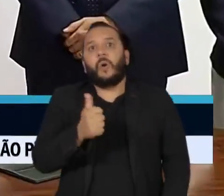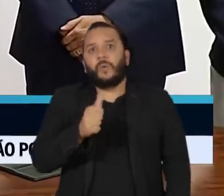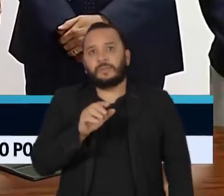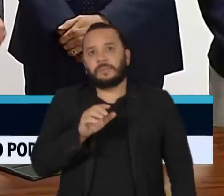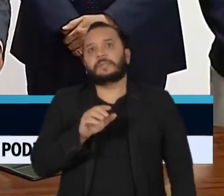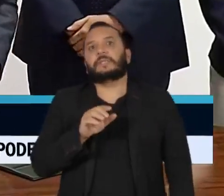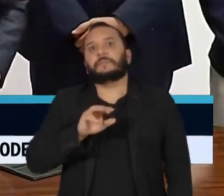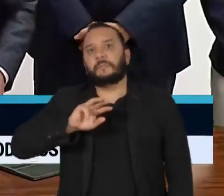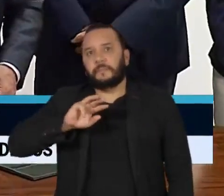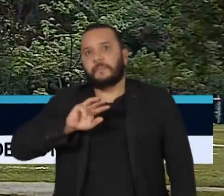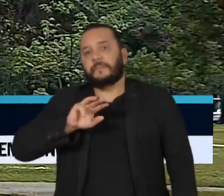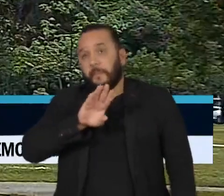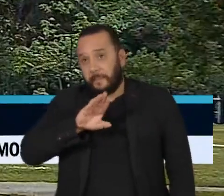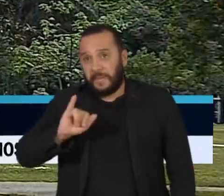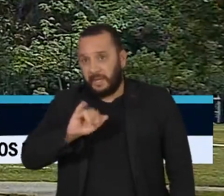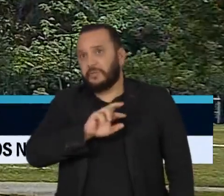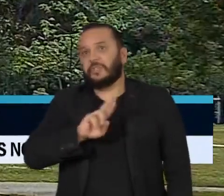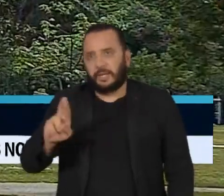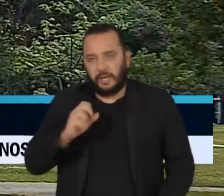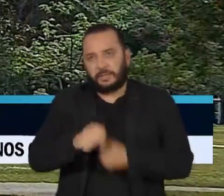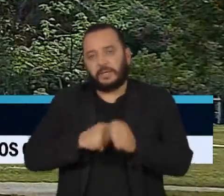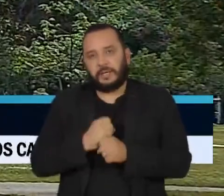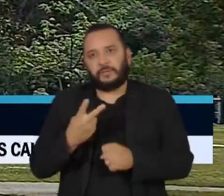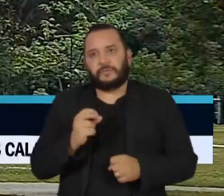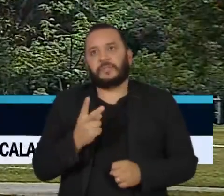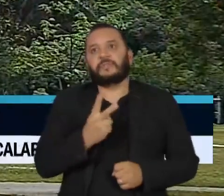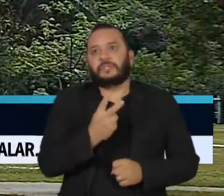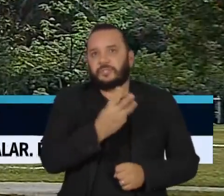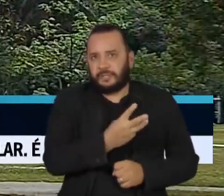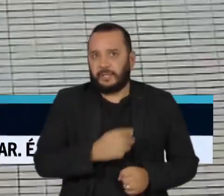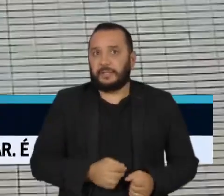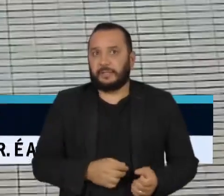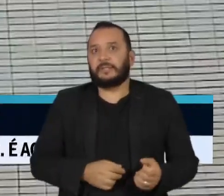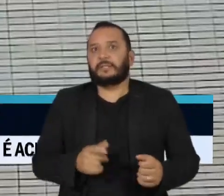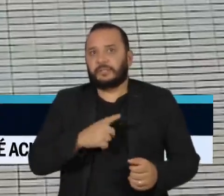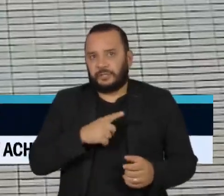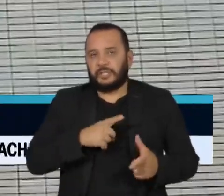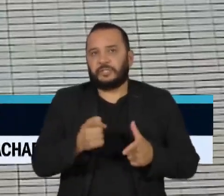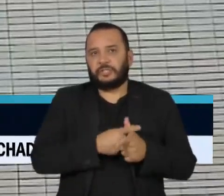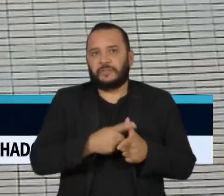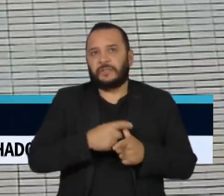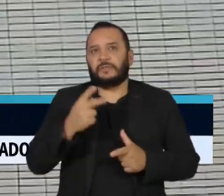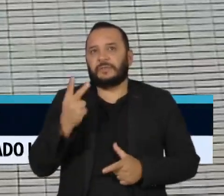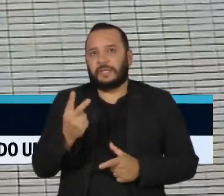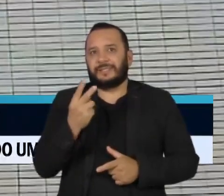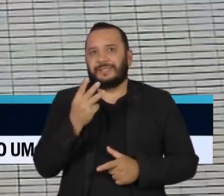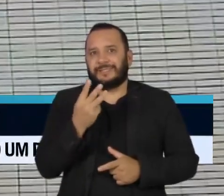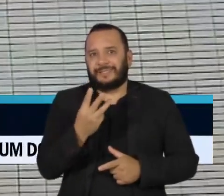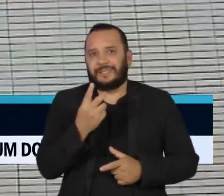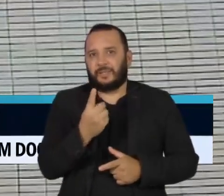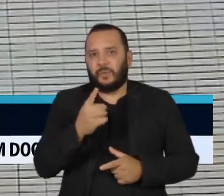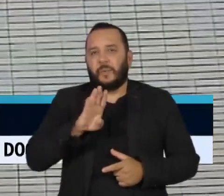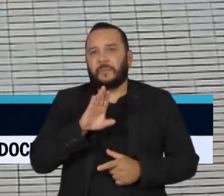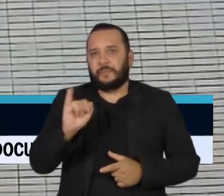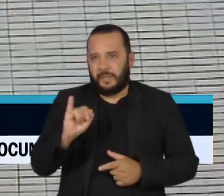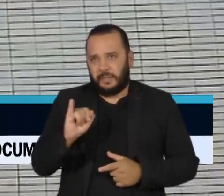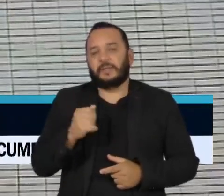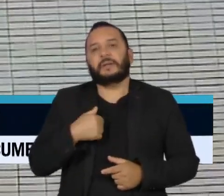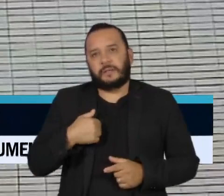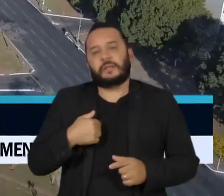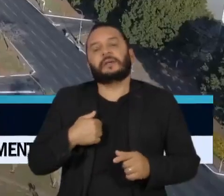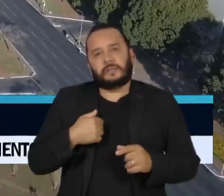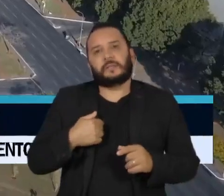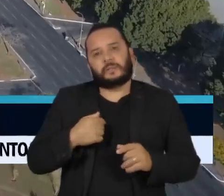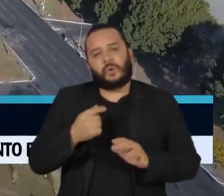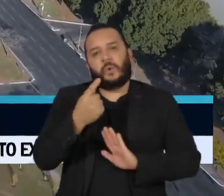2023, contra a previsão de déficit de R 231 bilhões para este ano no Orçamento Geral da